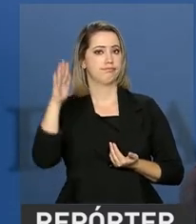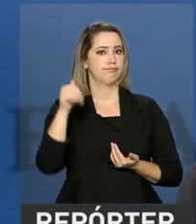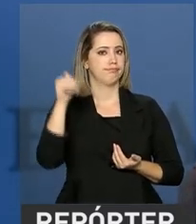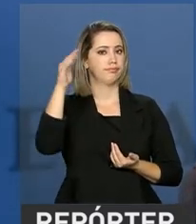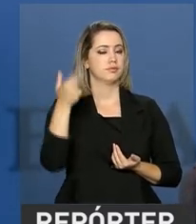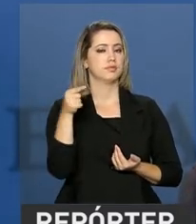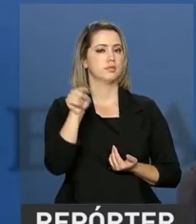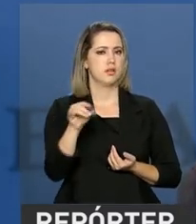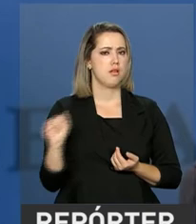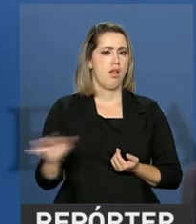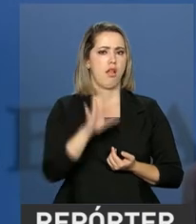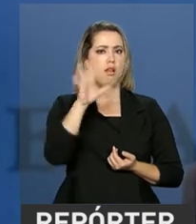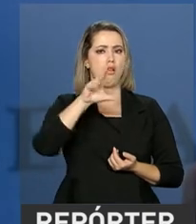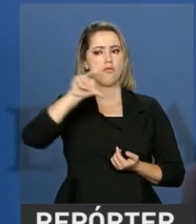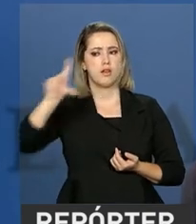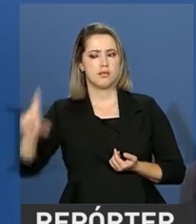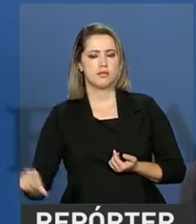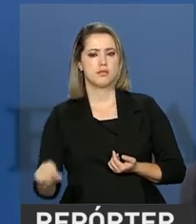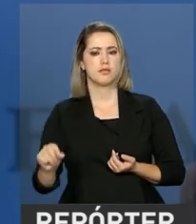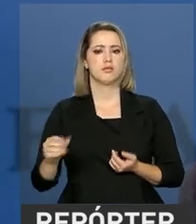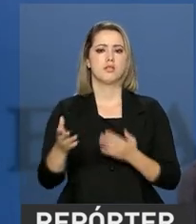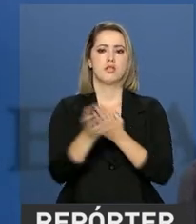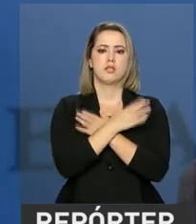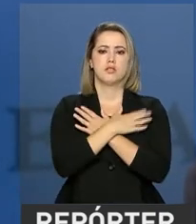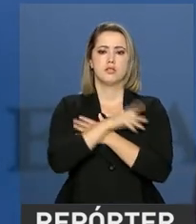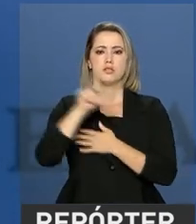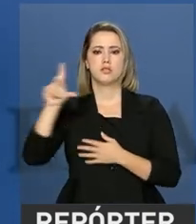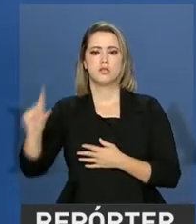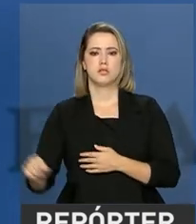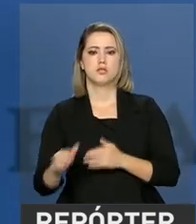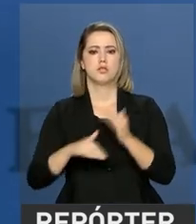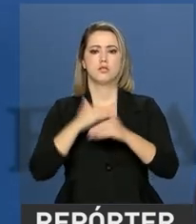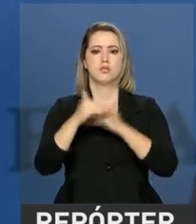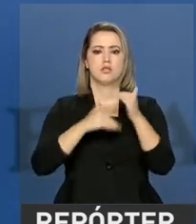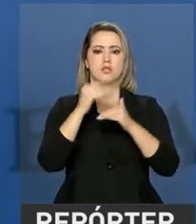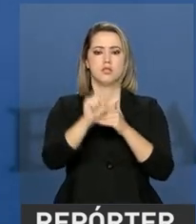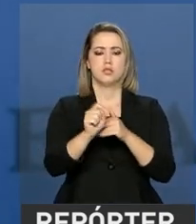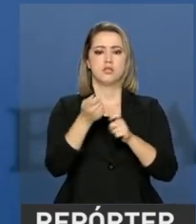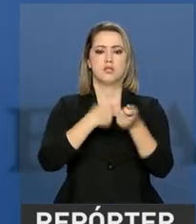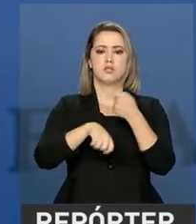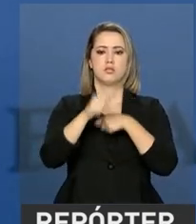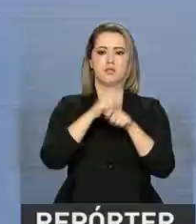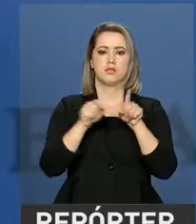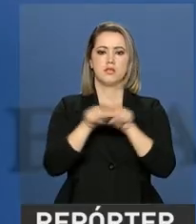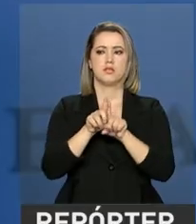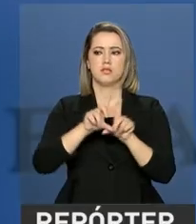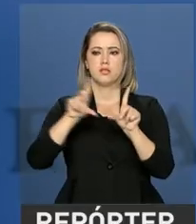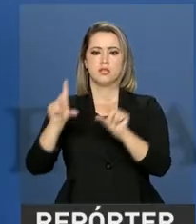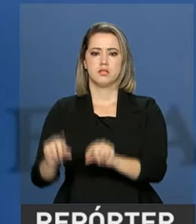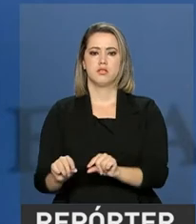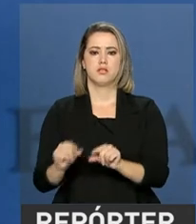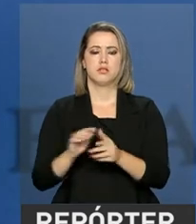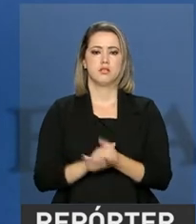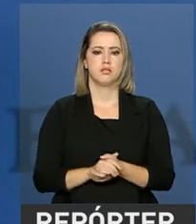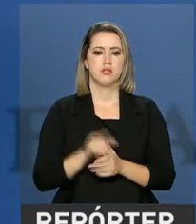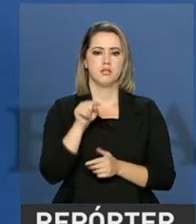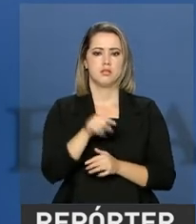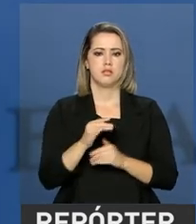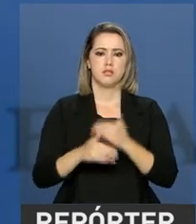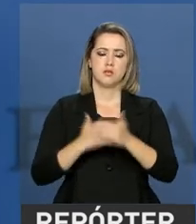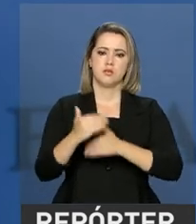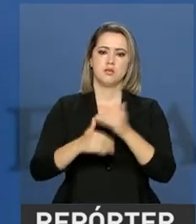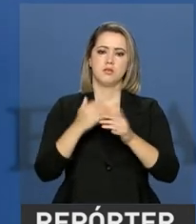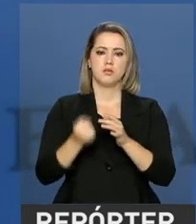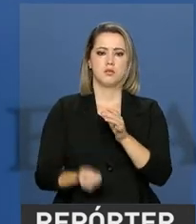expectativa de inflação cai, de desemprego cai, de crescimento econômico cai, juros caem. Isso acaba virando um ambiente mais